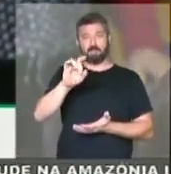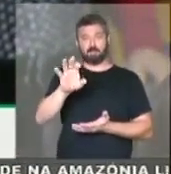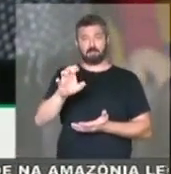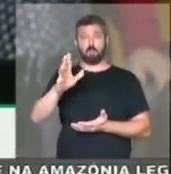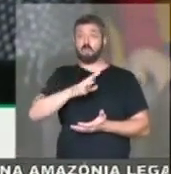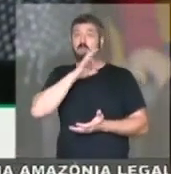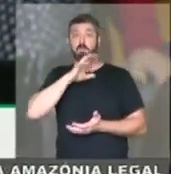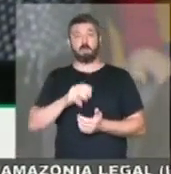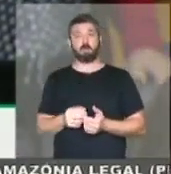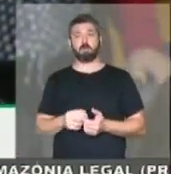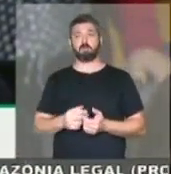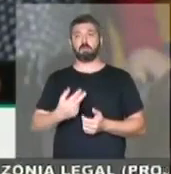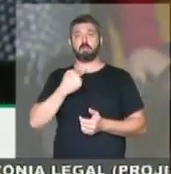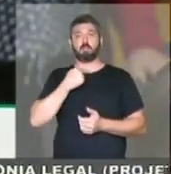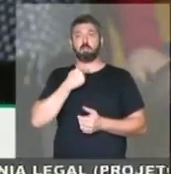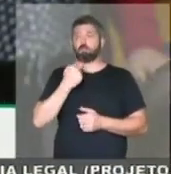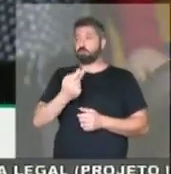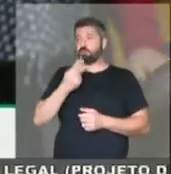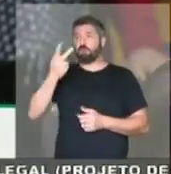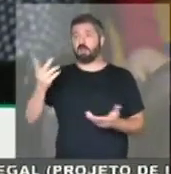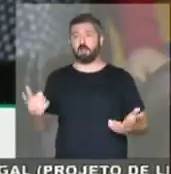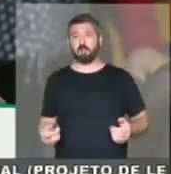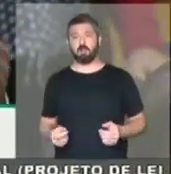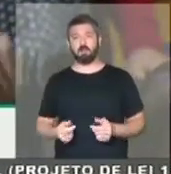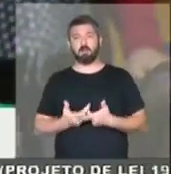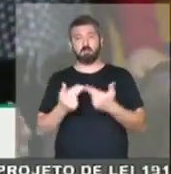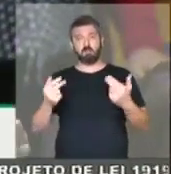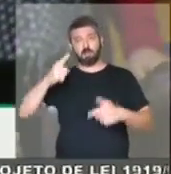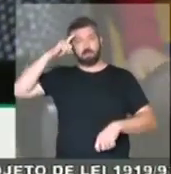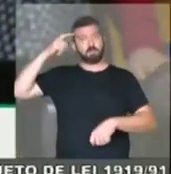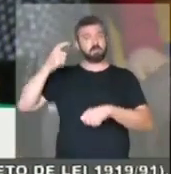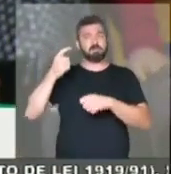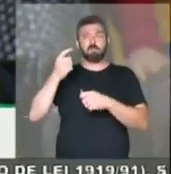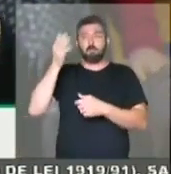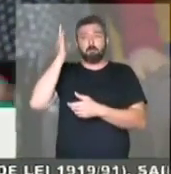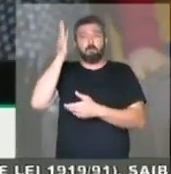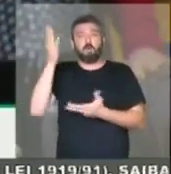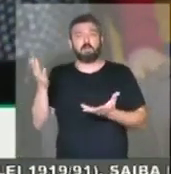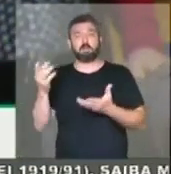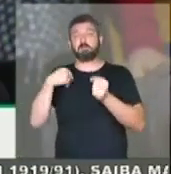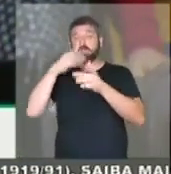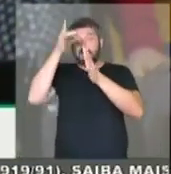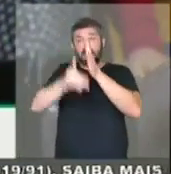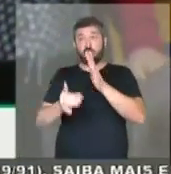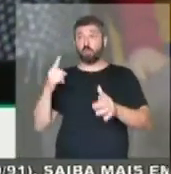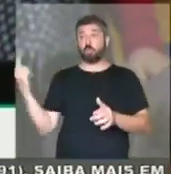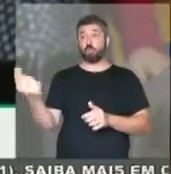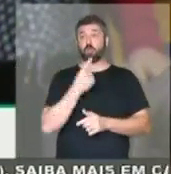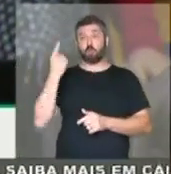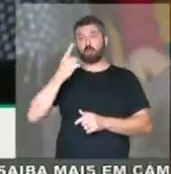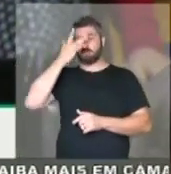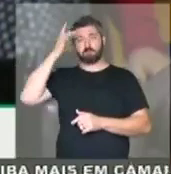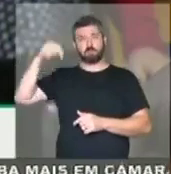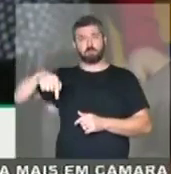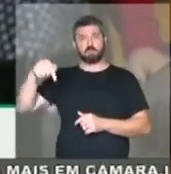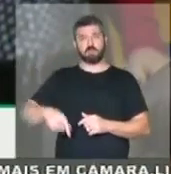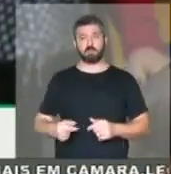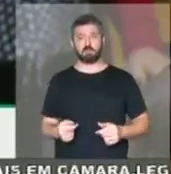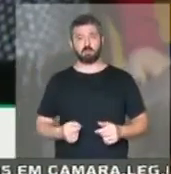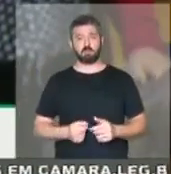não deveria pronunciar tamanha asneira. Isso tem que ser repudiado por todas as forças.